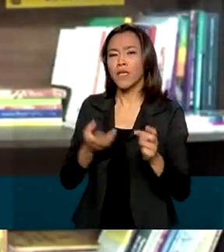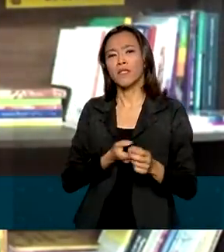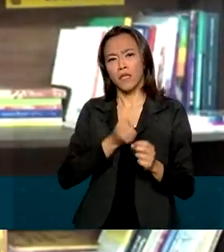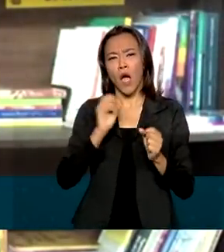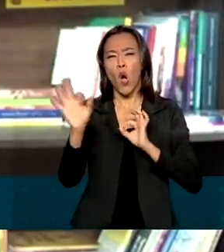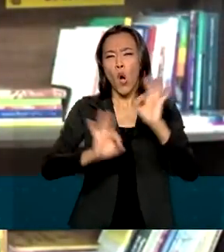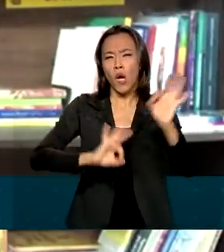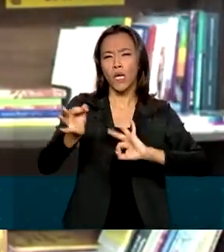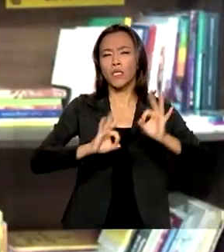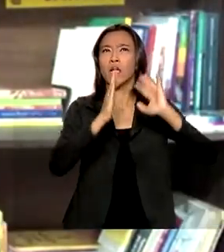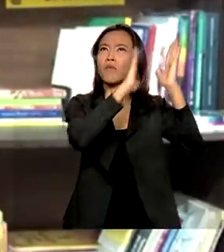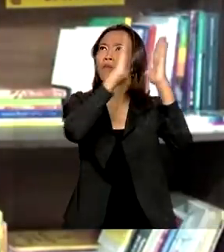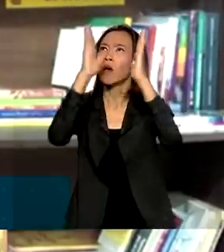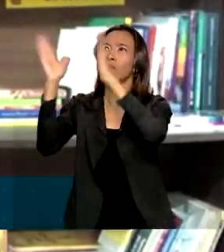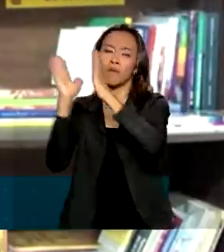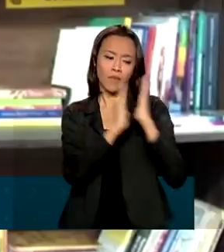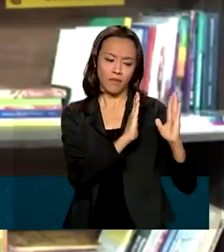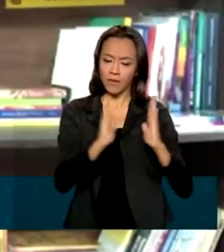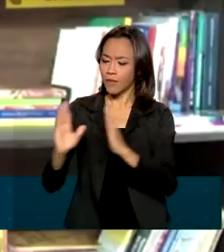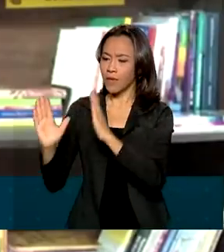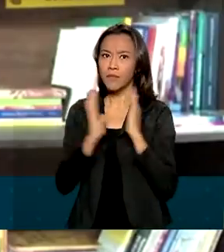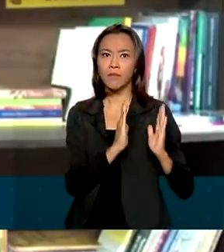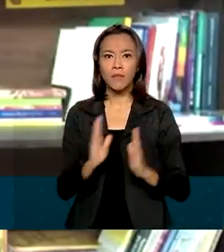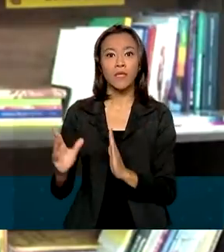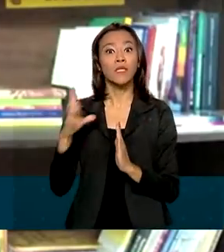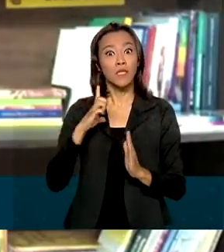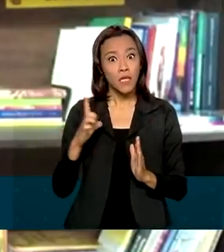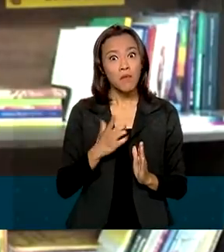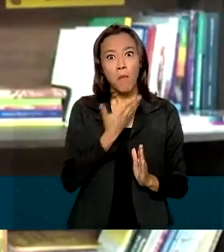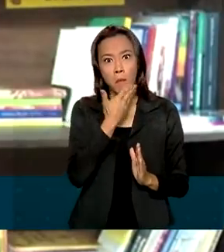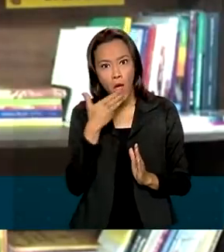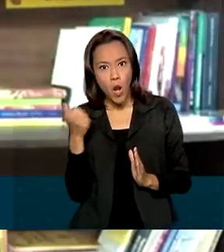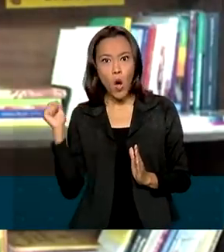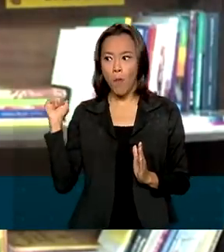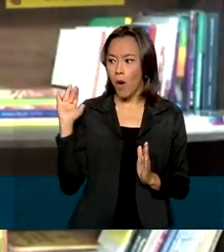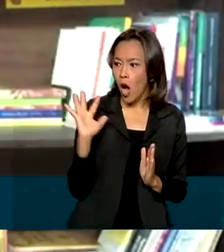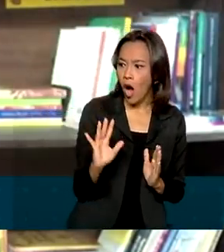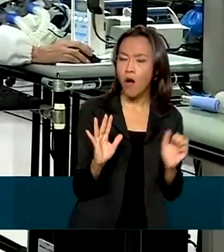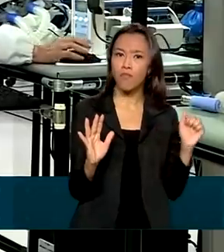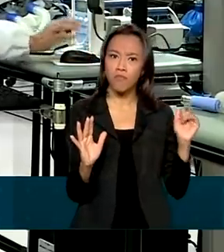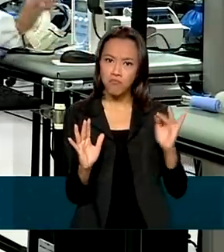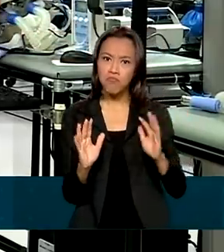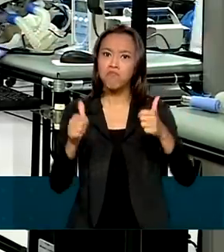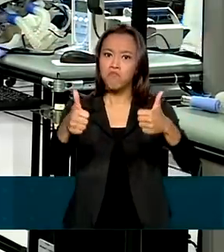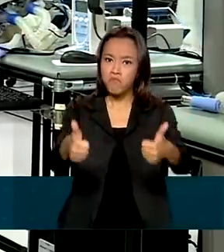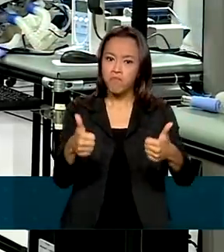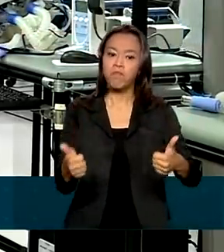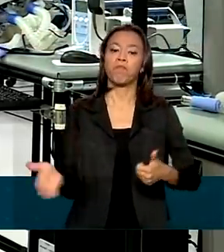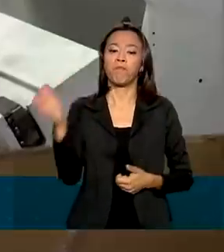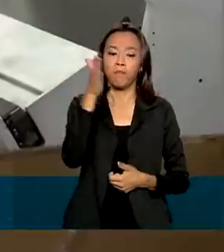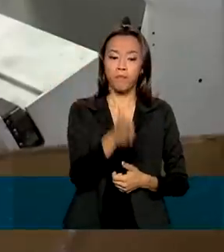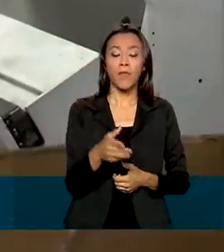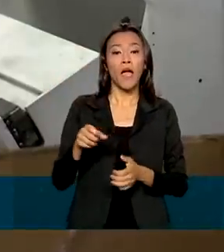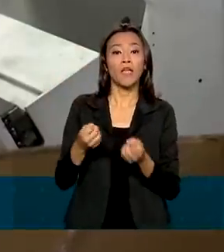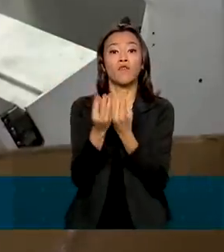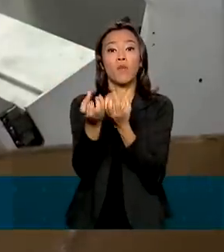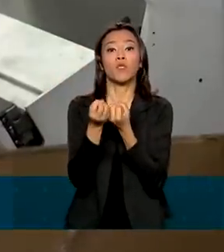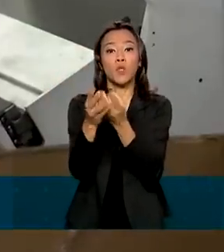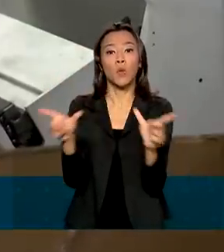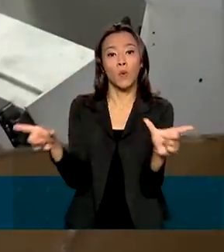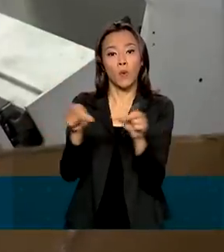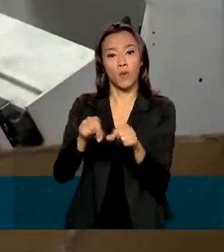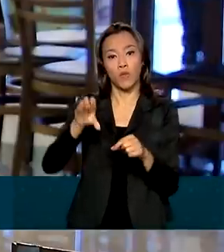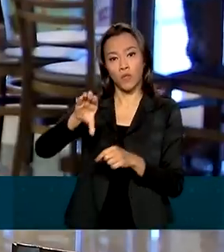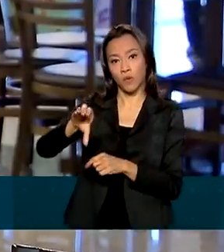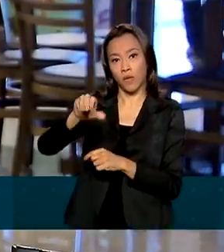organizado e nós temos visto a melhoria dentro da nossa empresa. Os dados do CAGED, Cadastro